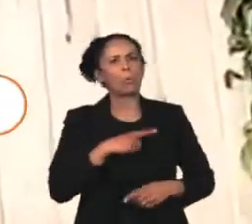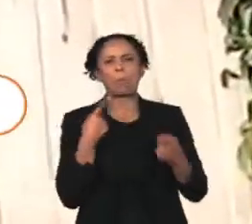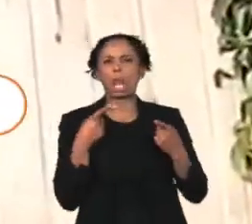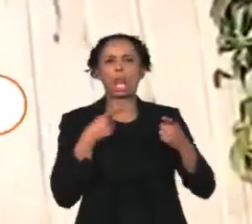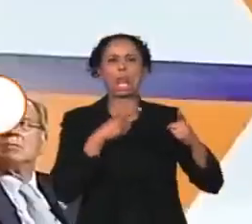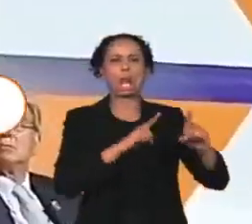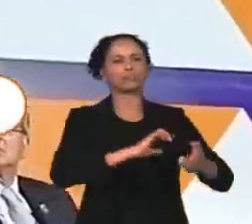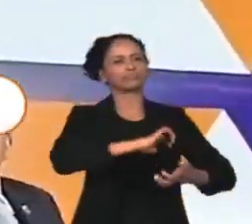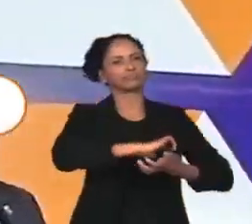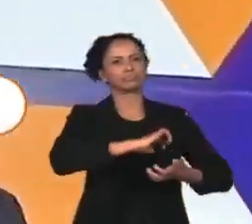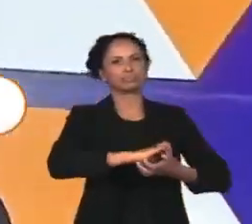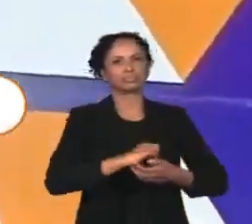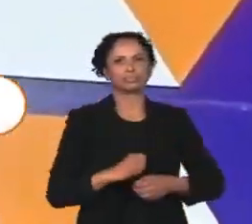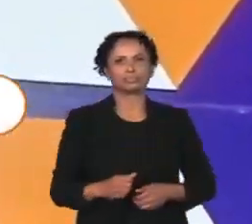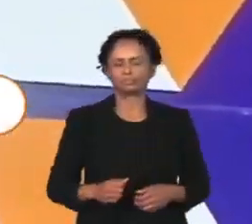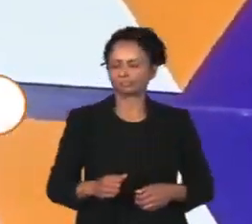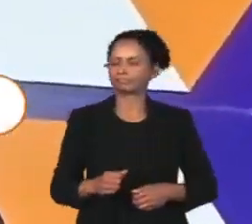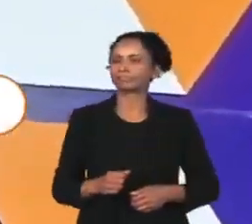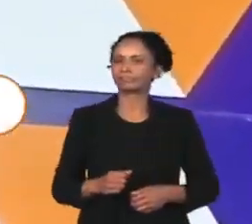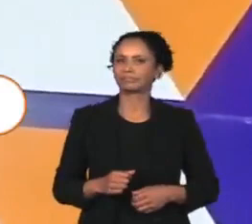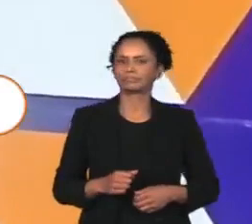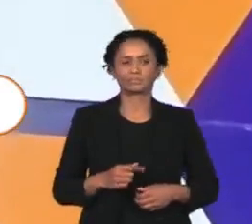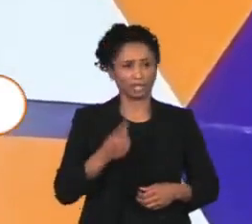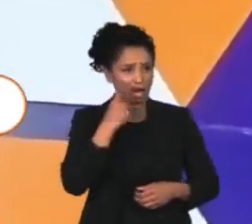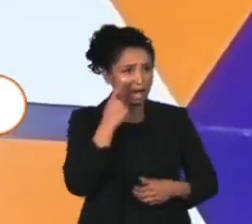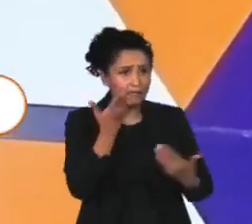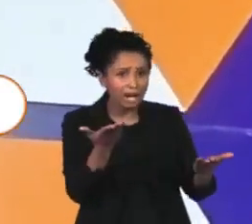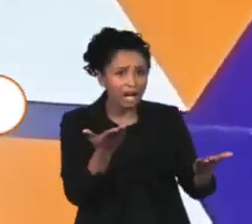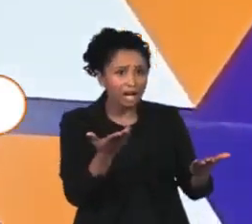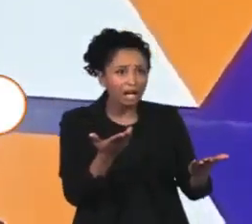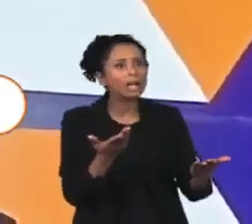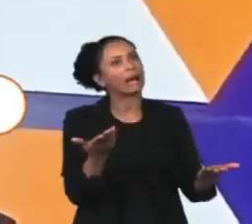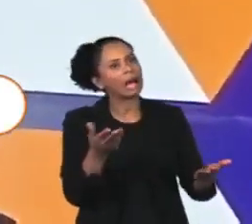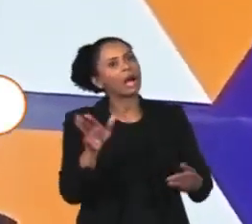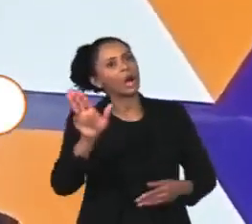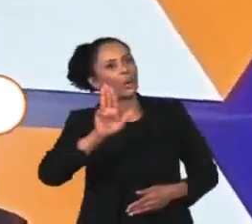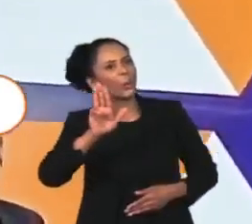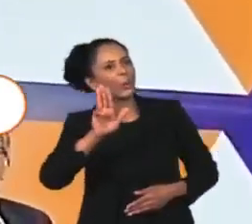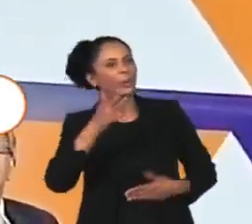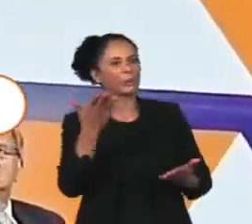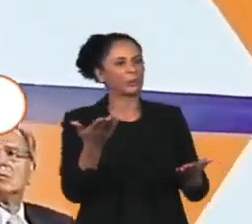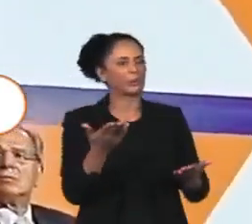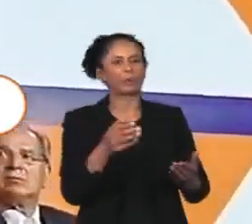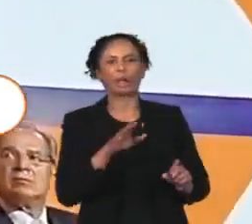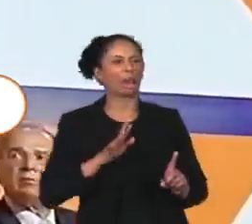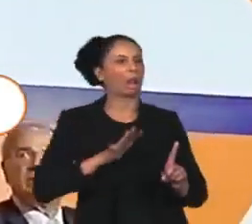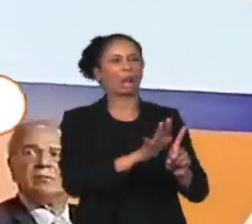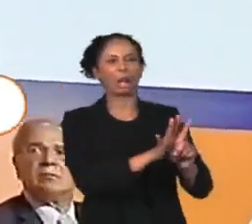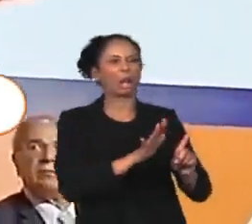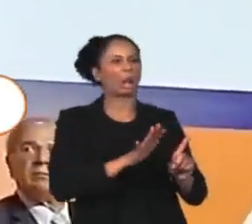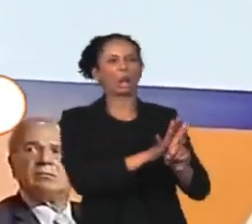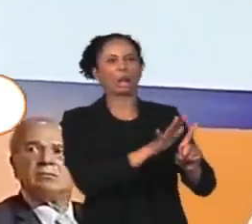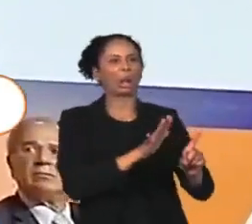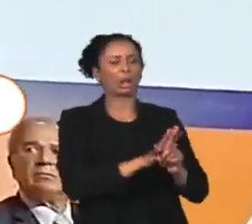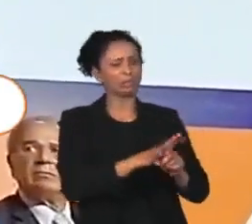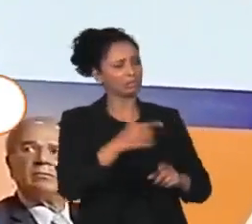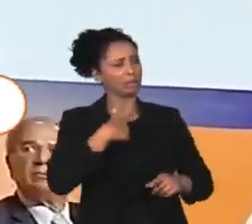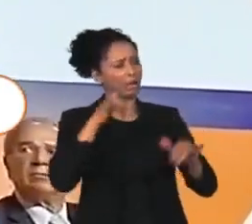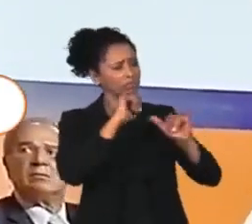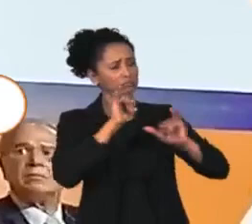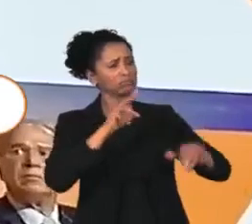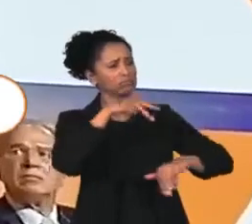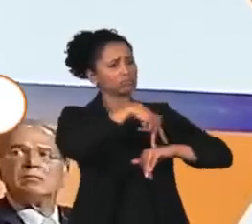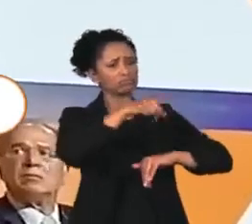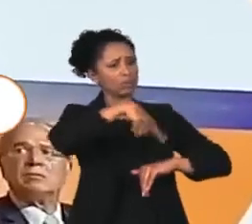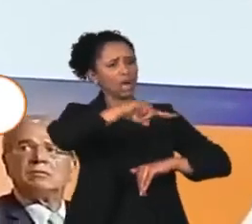Eleitoral. Podemos confiar no sistema? Se o mundo todo ninguém aceita o que nós temos aqui,